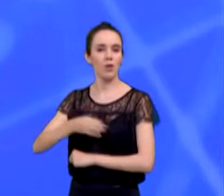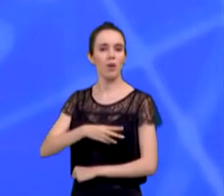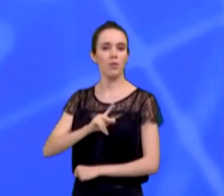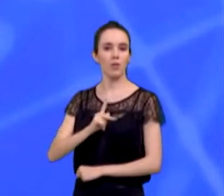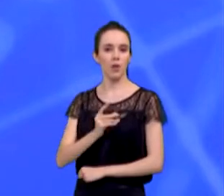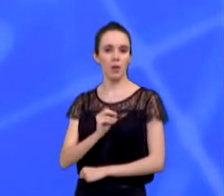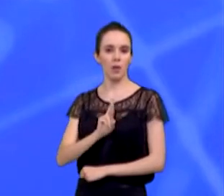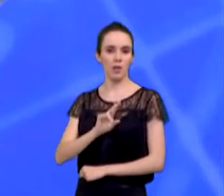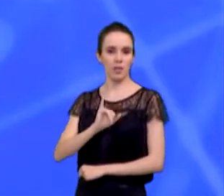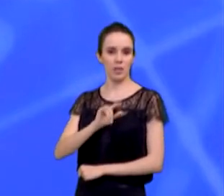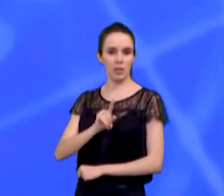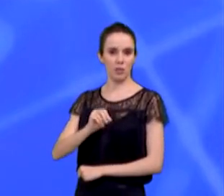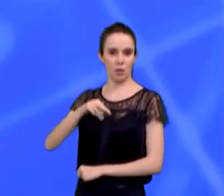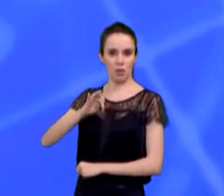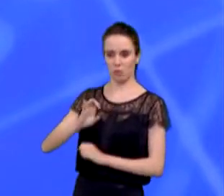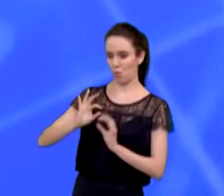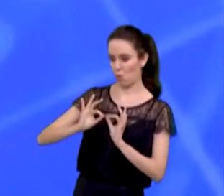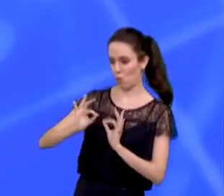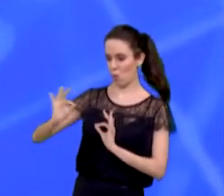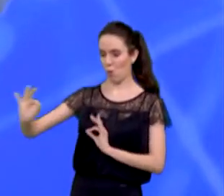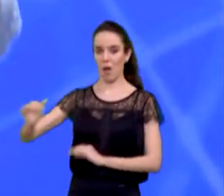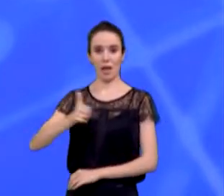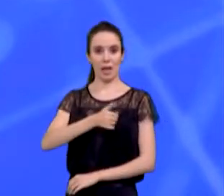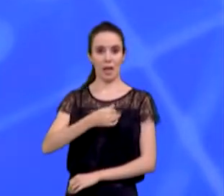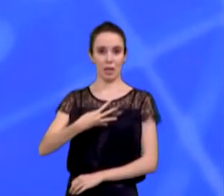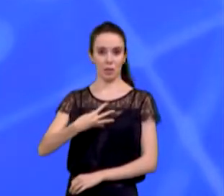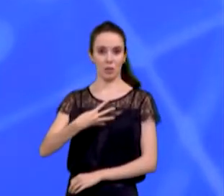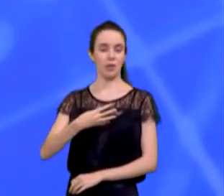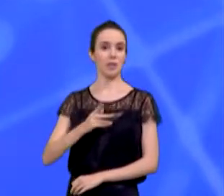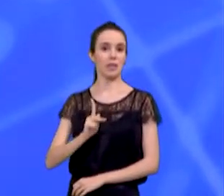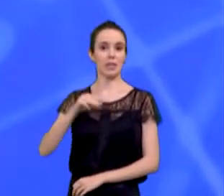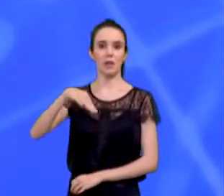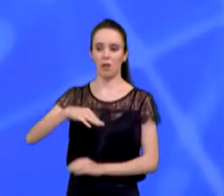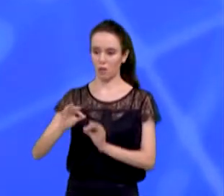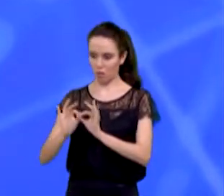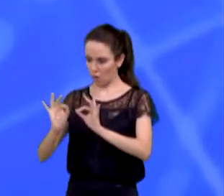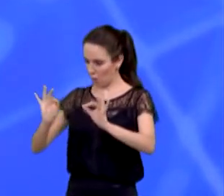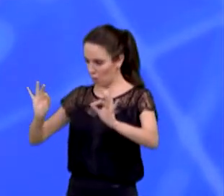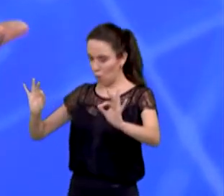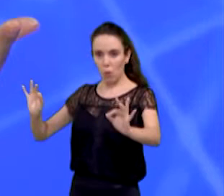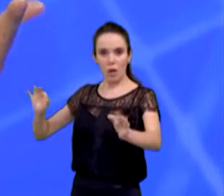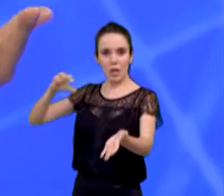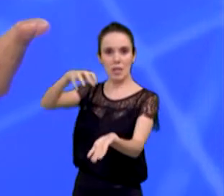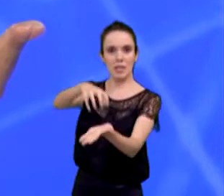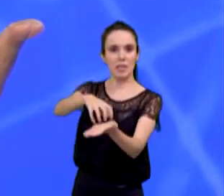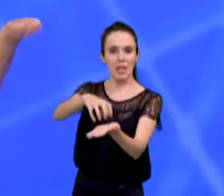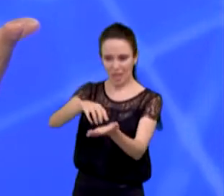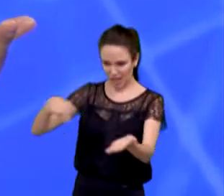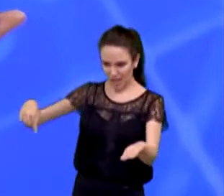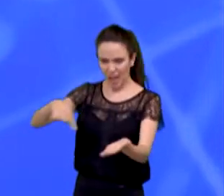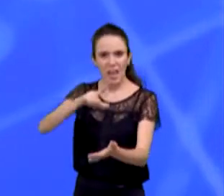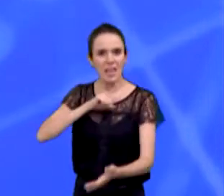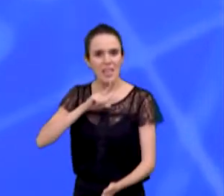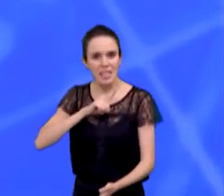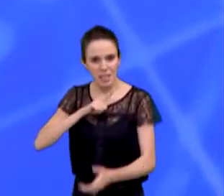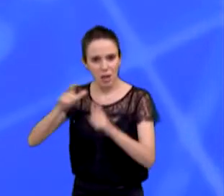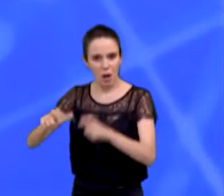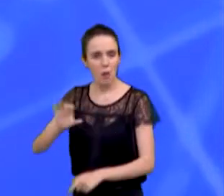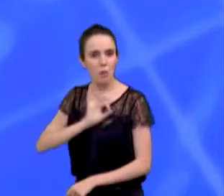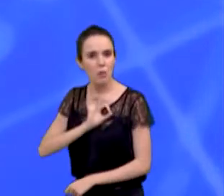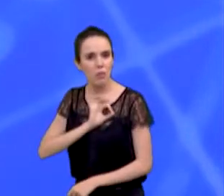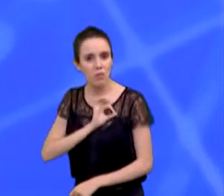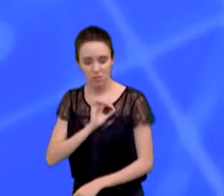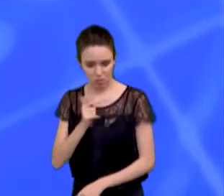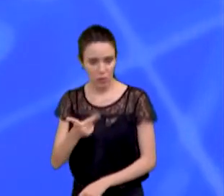a 14 quilômetros do Novo Horizonte até o centro, você não tem uma delegacia de polícia. Você não tem